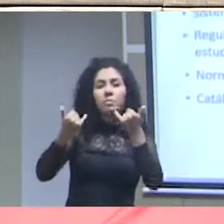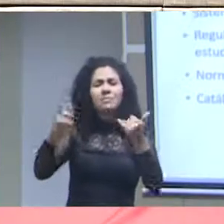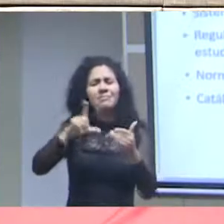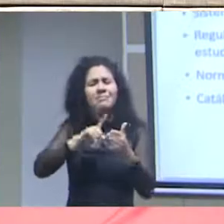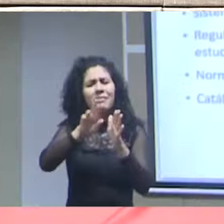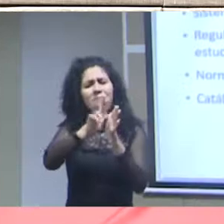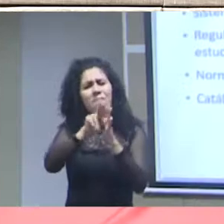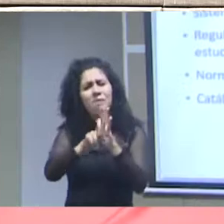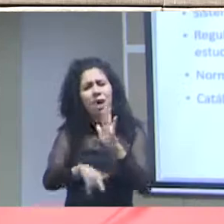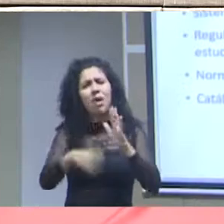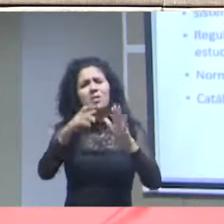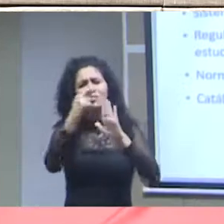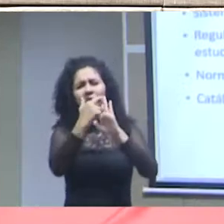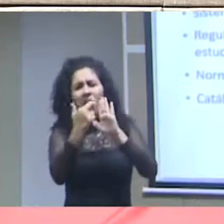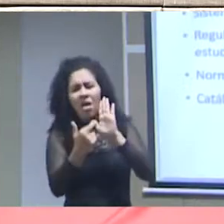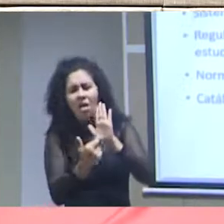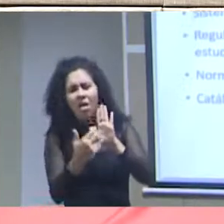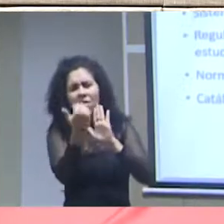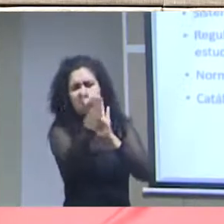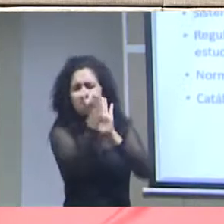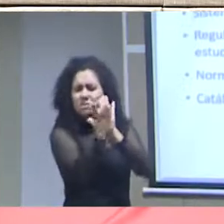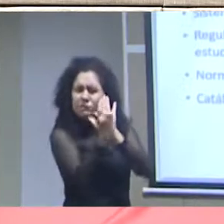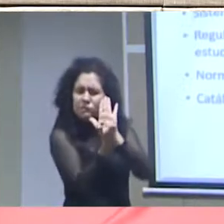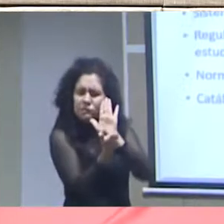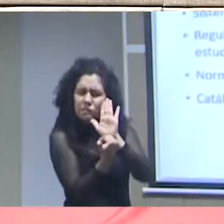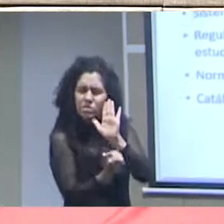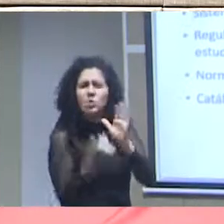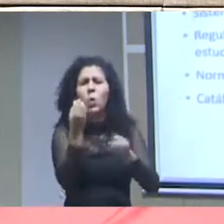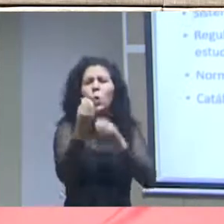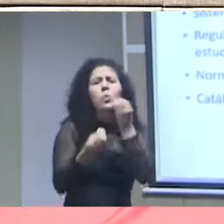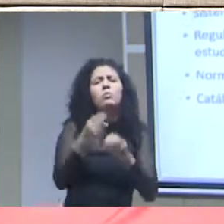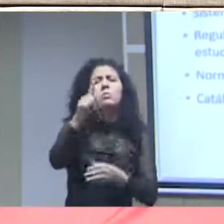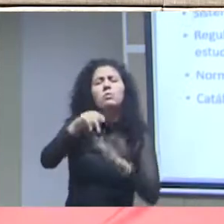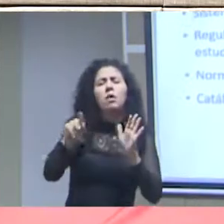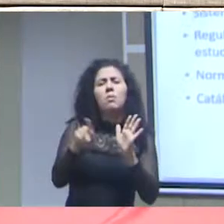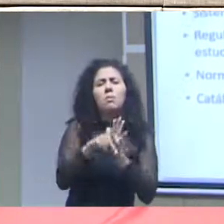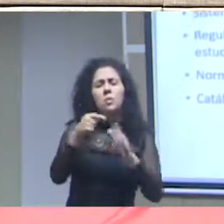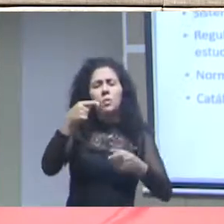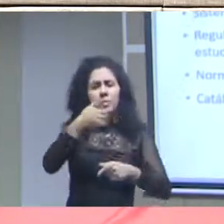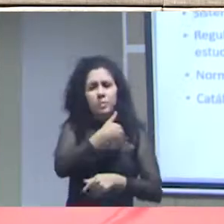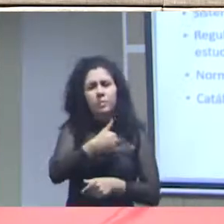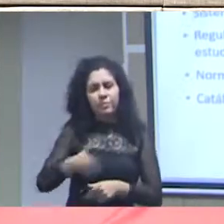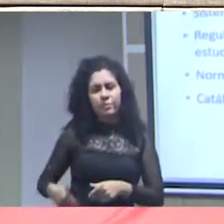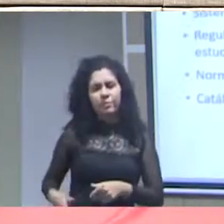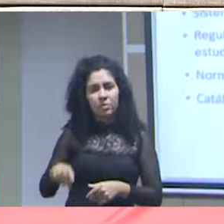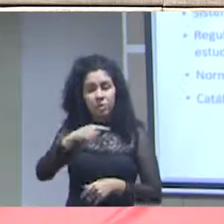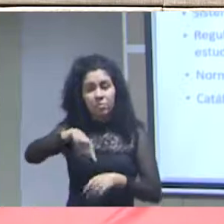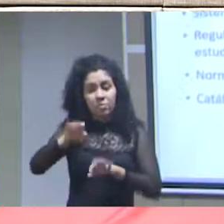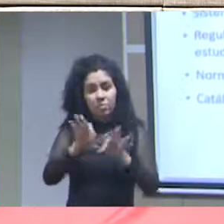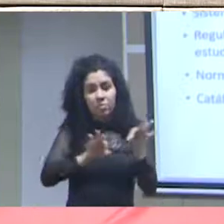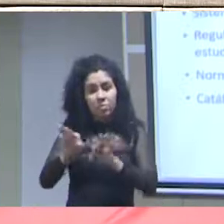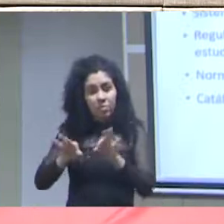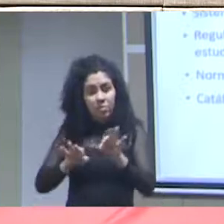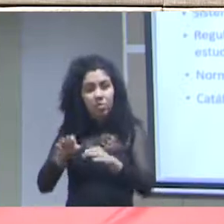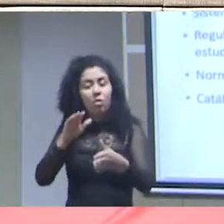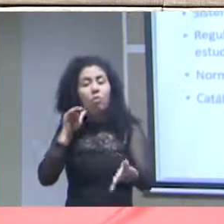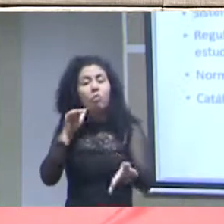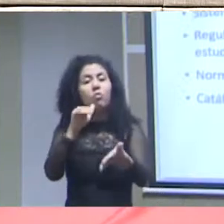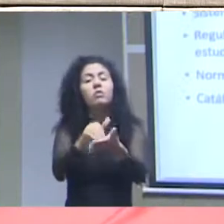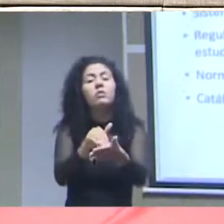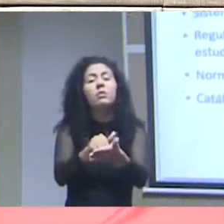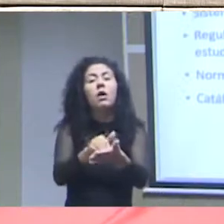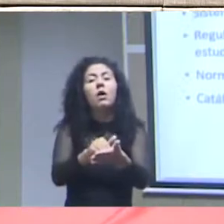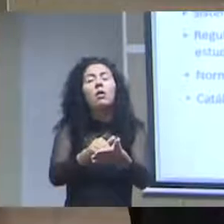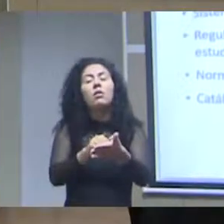práticas e de governança que nós estabelecemos e por final um catálogo nós temos um